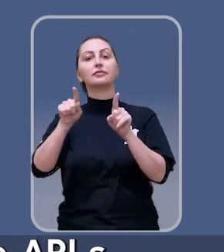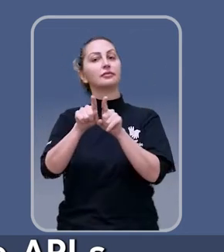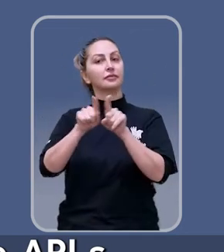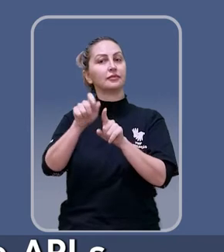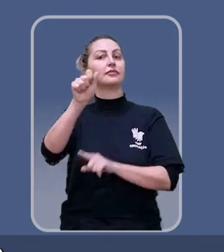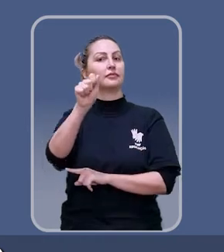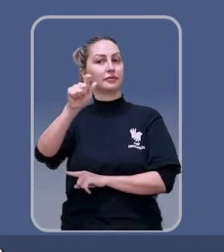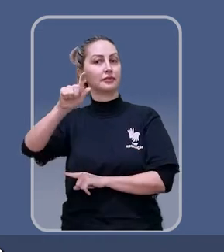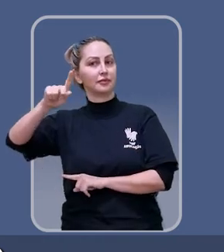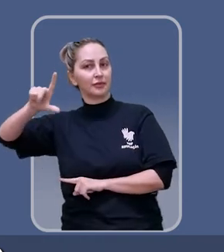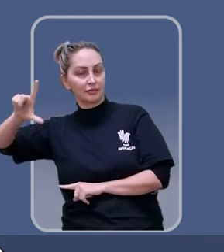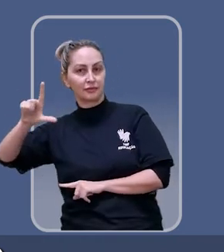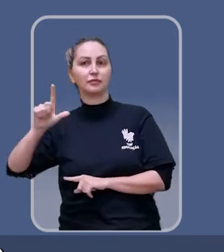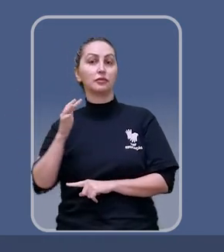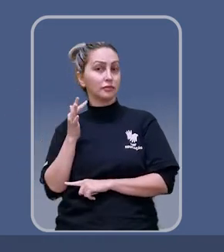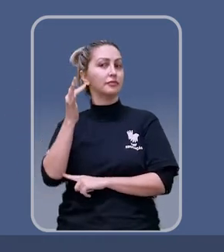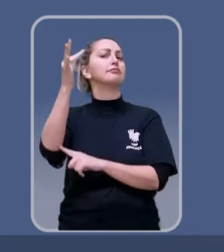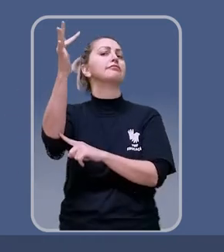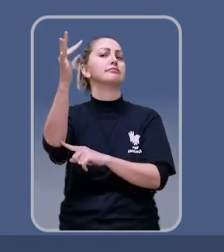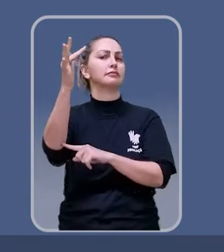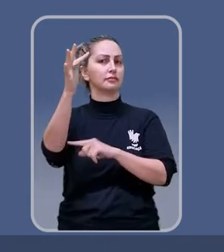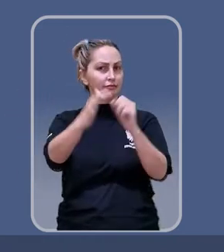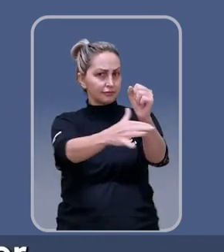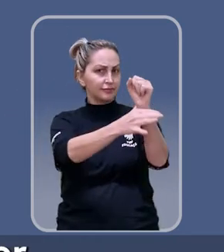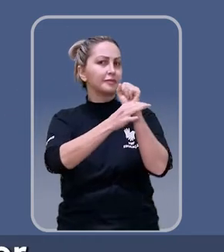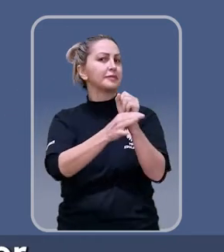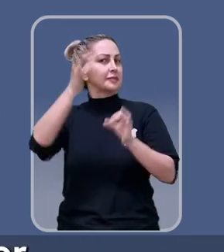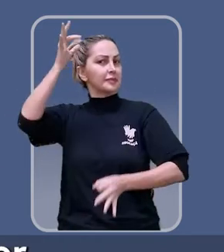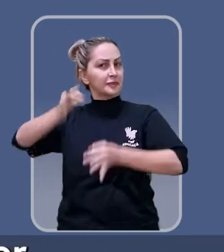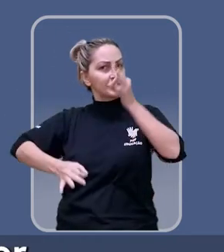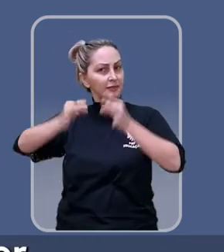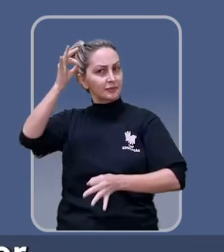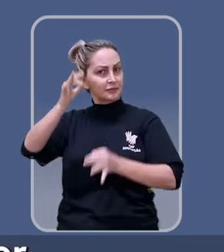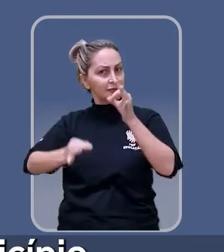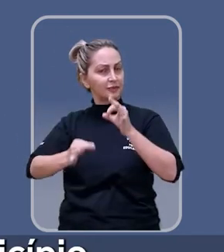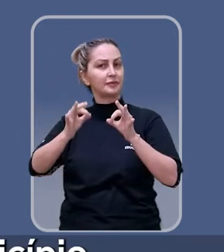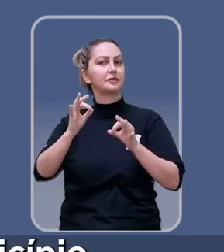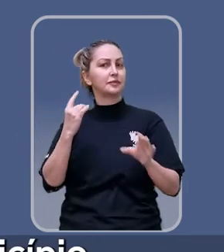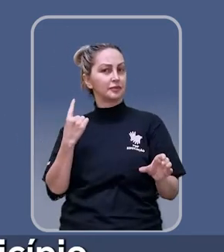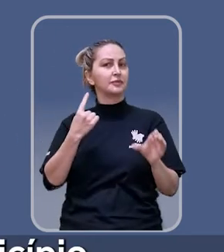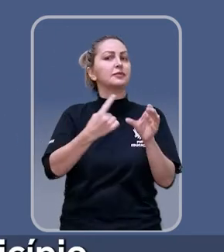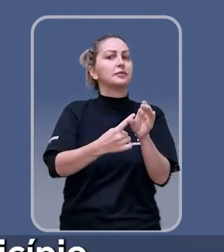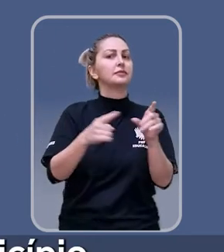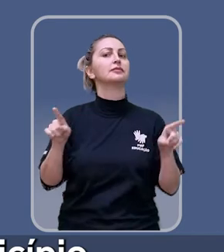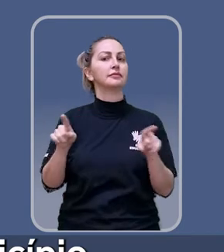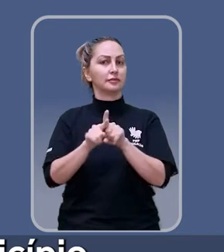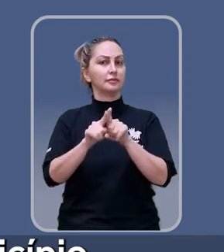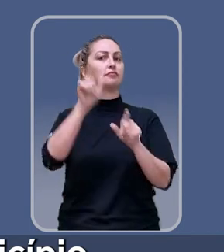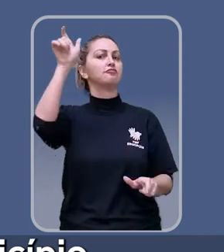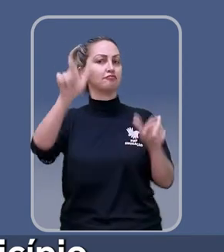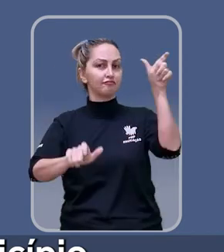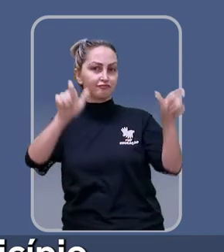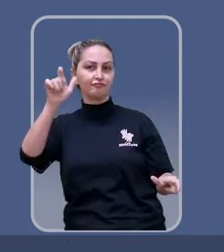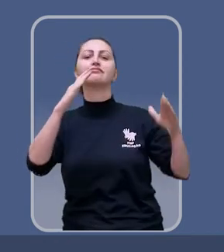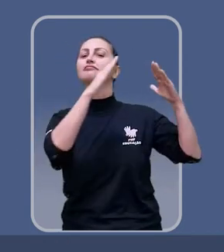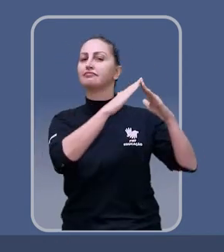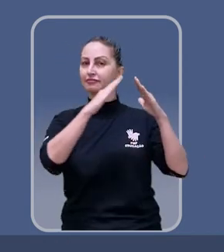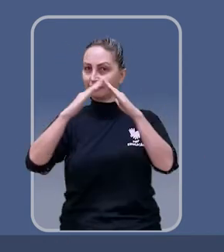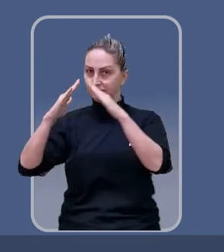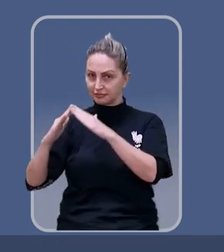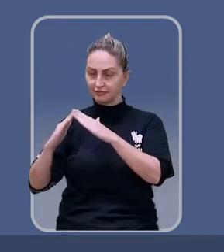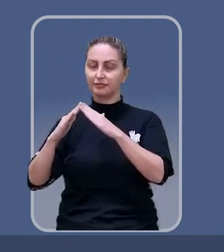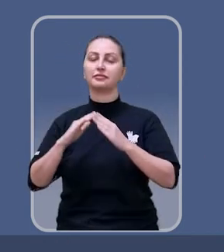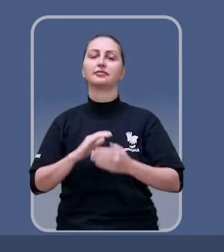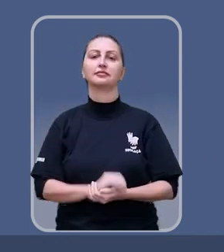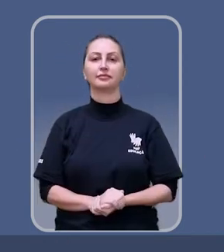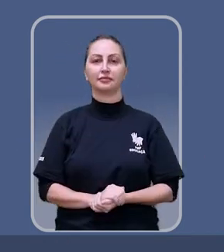APLs para uma melhor compreensão dos conceitos, para que a gente tenha uma maior segurança jurídica tanto para o município como para os